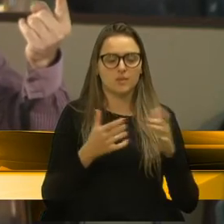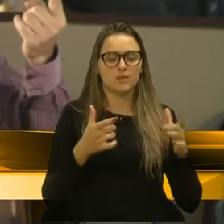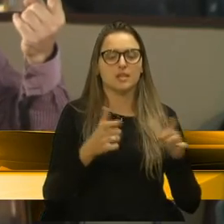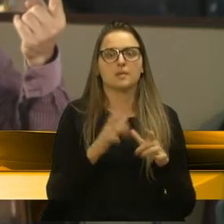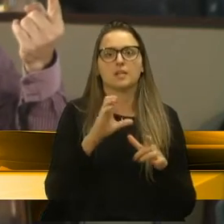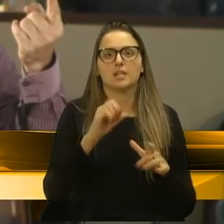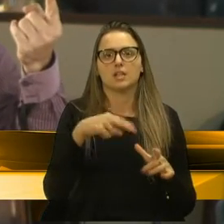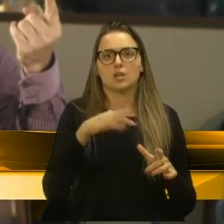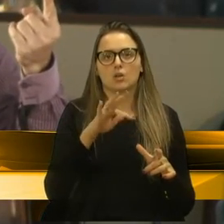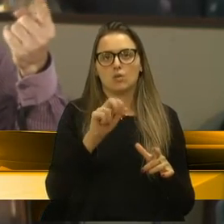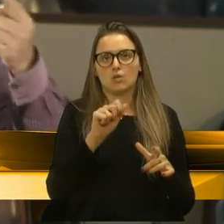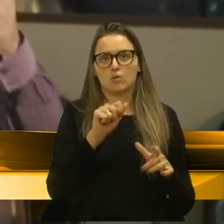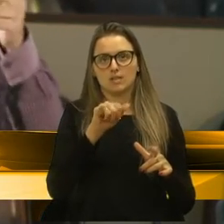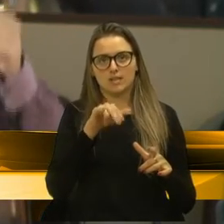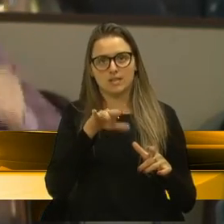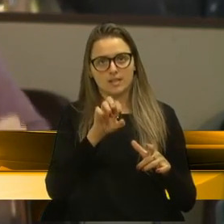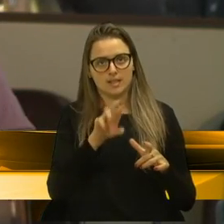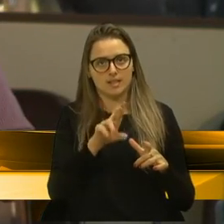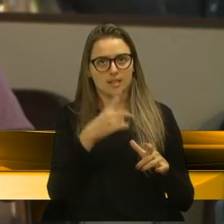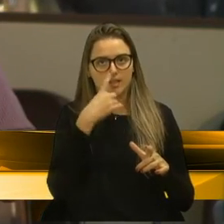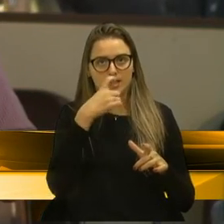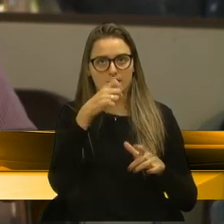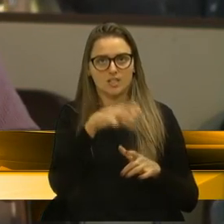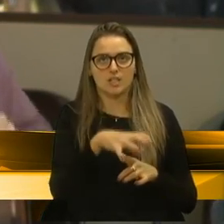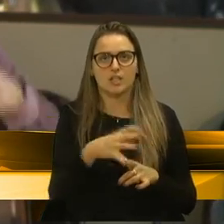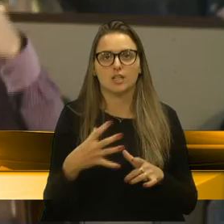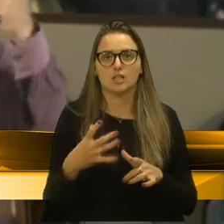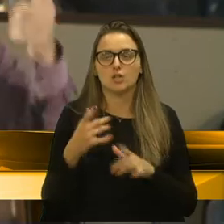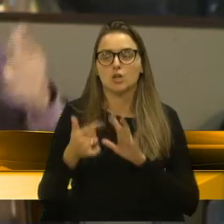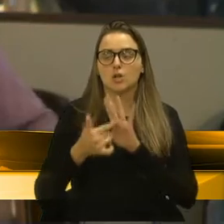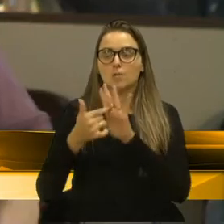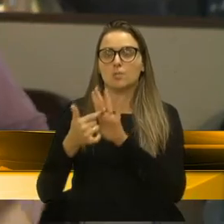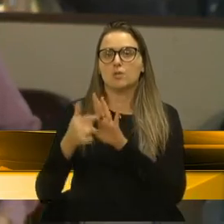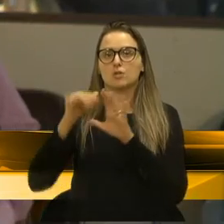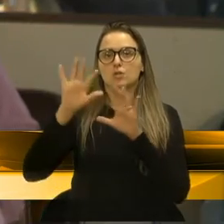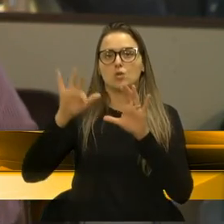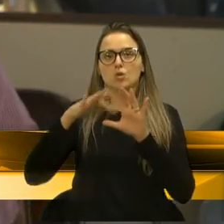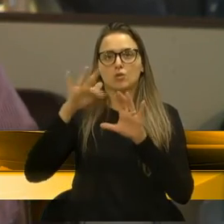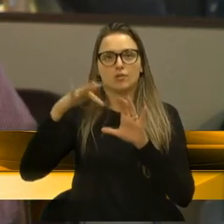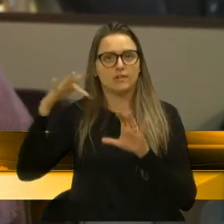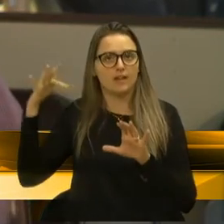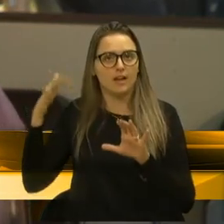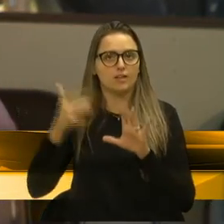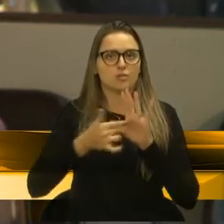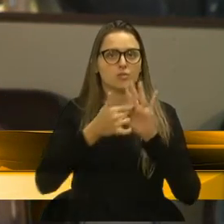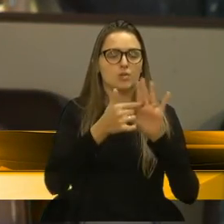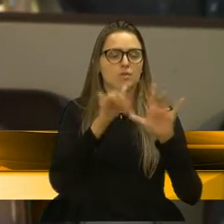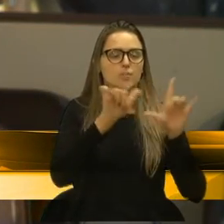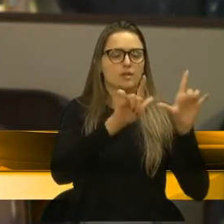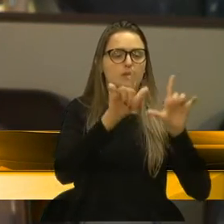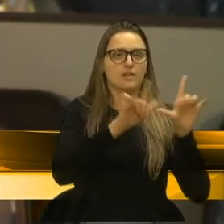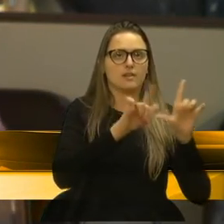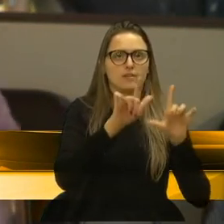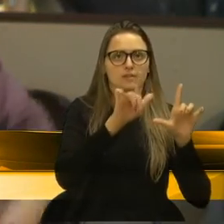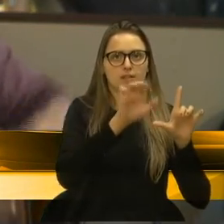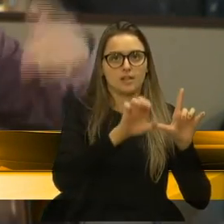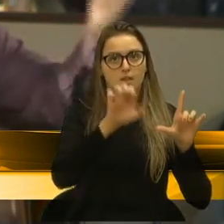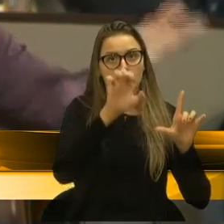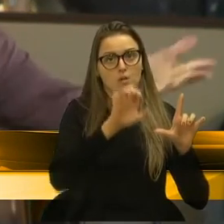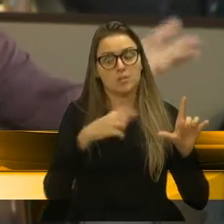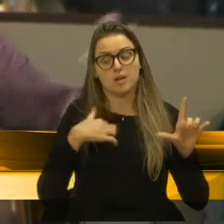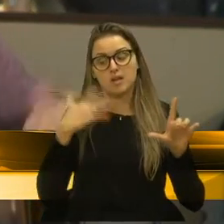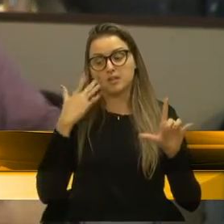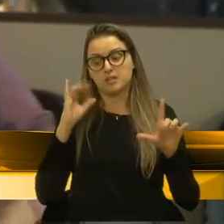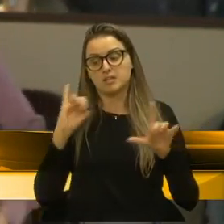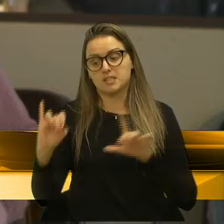e TVs da Europa. No Fantástico. Eu não sei se foi por má fé de vocês, ou pela má